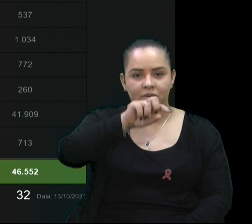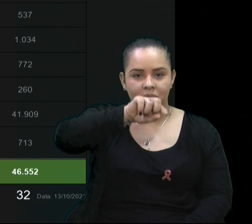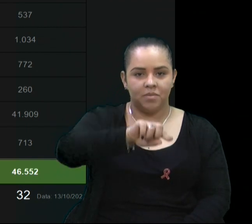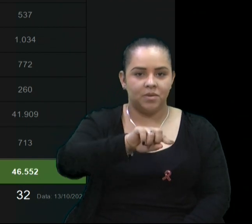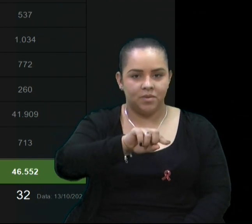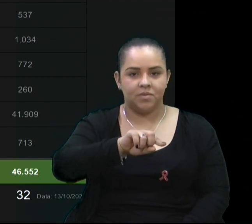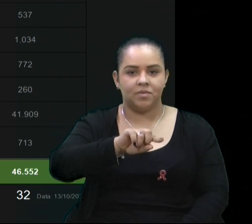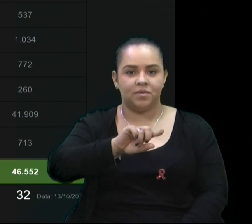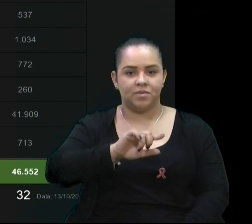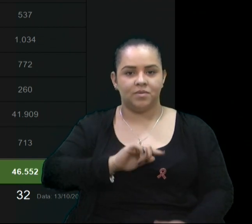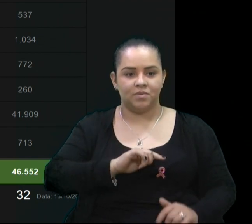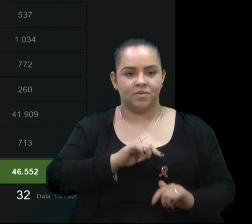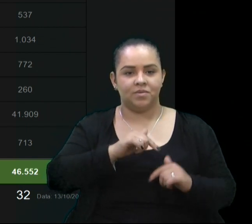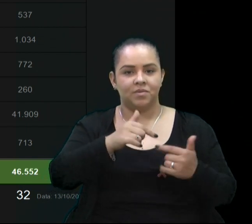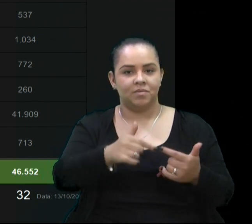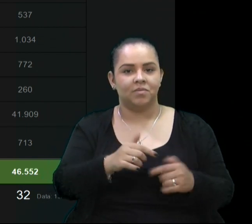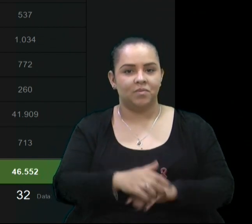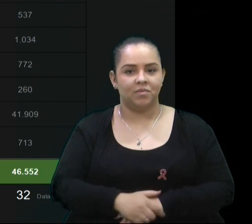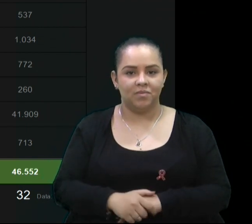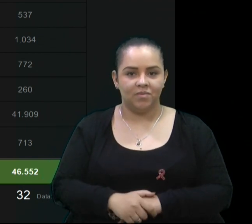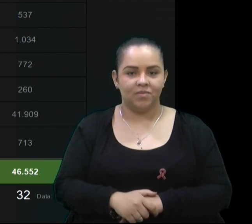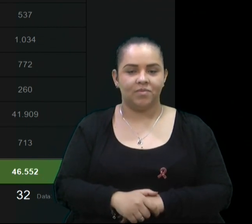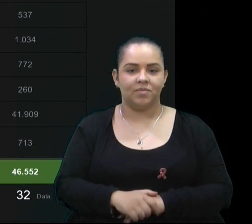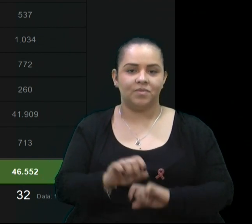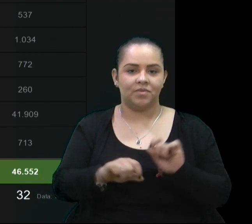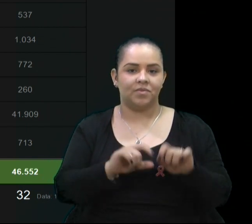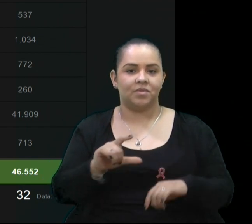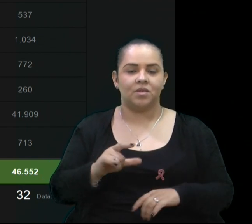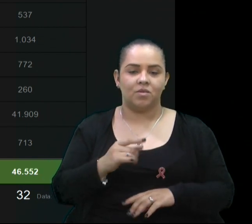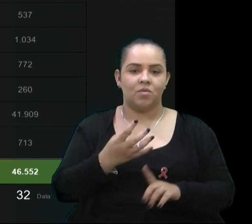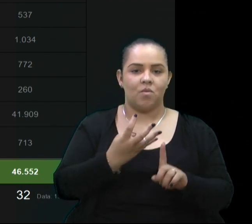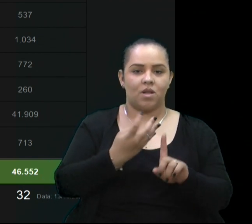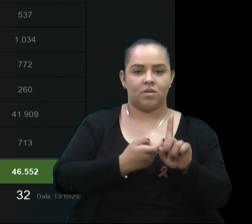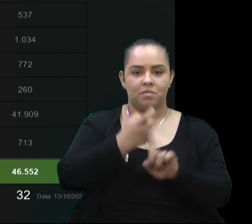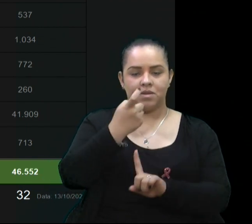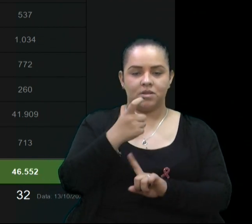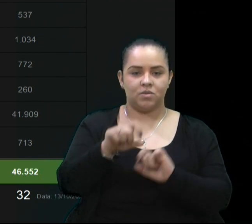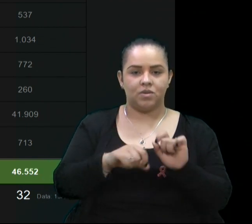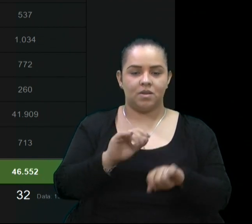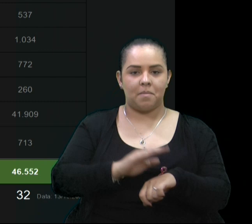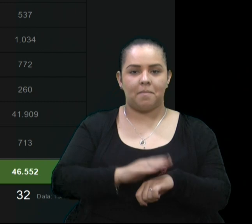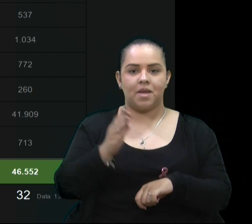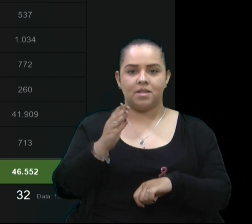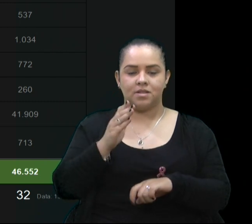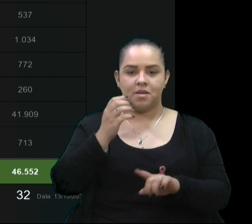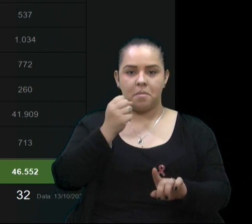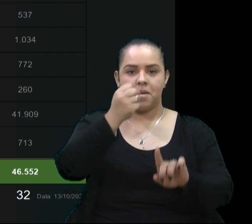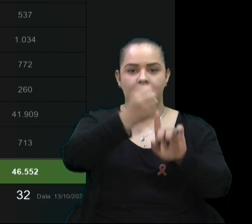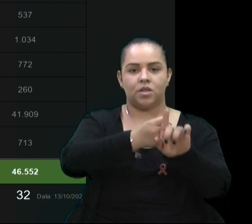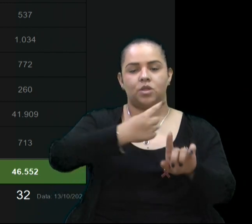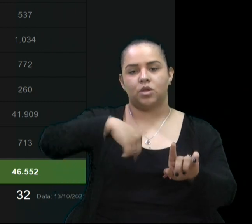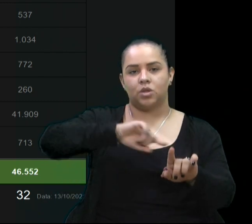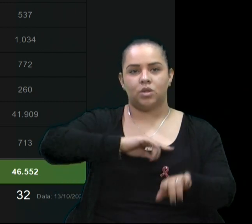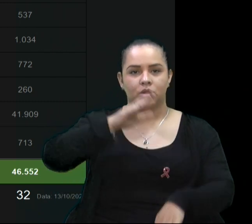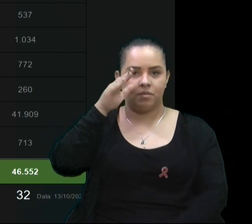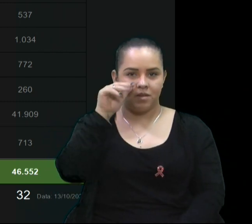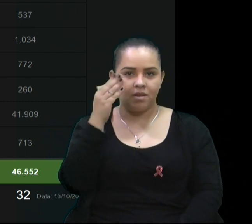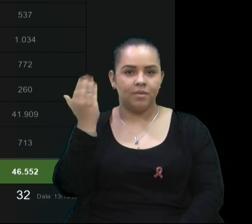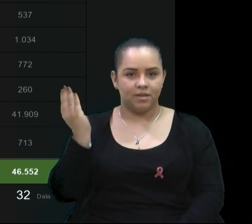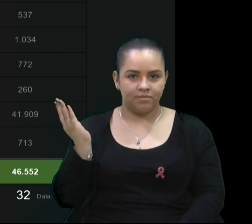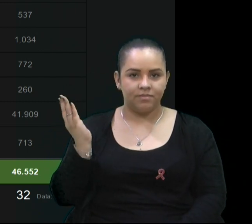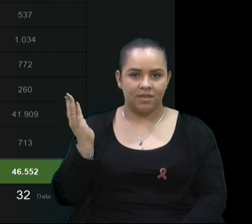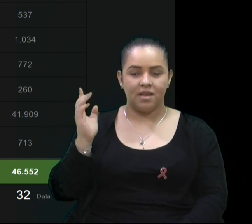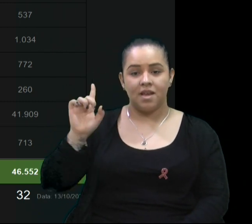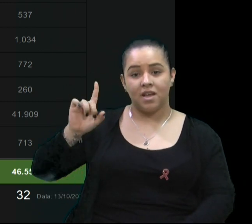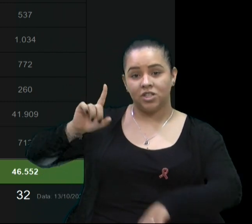a gente passou para 46 mil ações realizadas no quadrimestre. O maior impacto que a gente observa aí são nas atividades